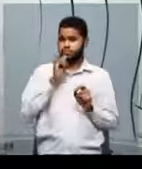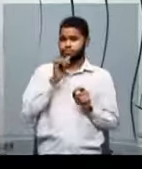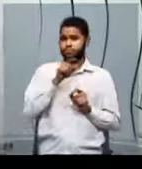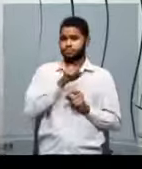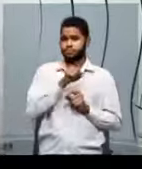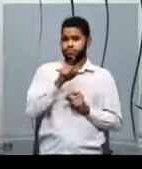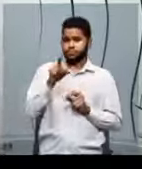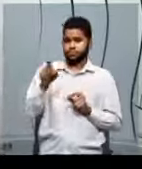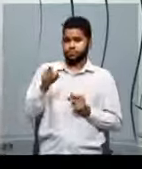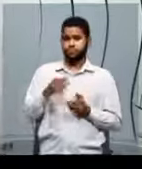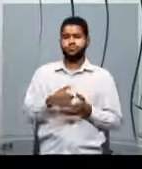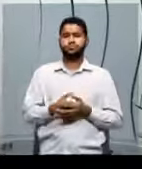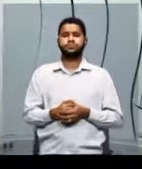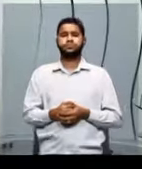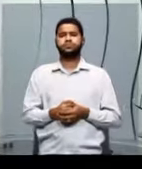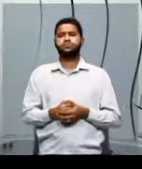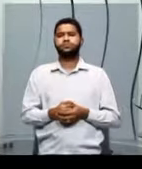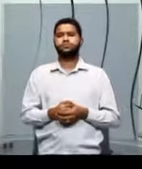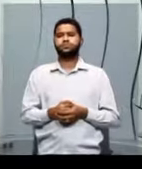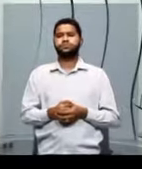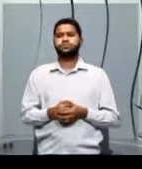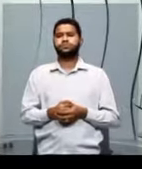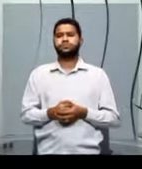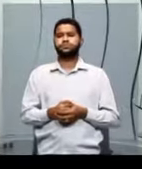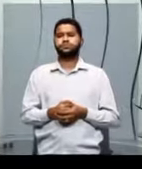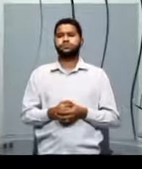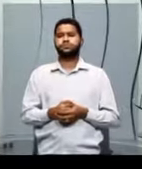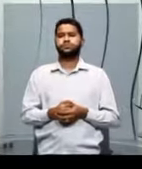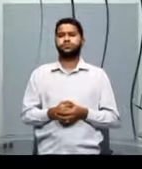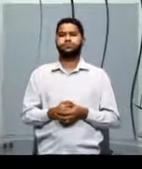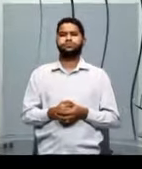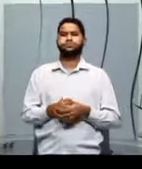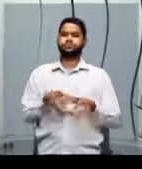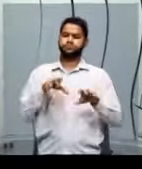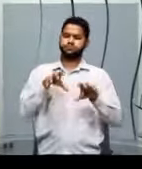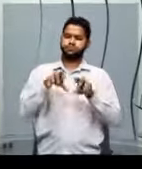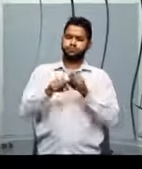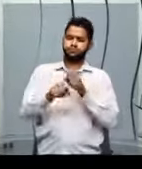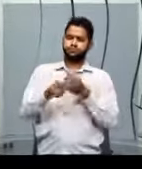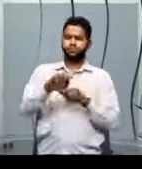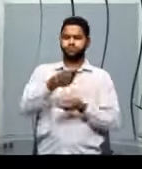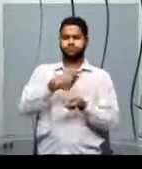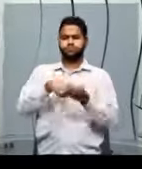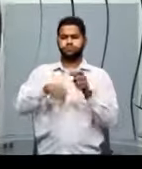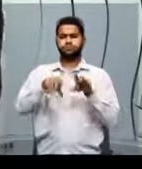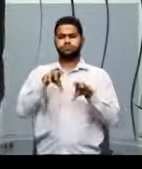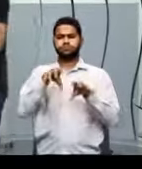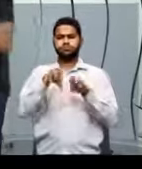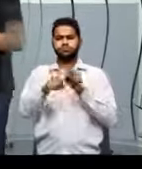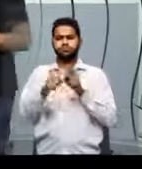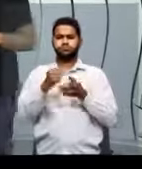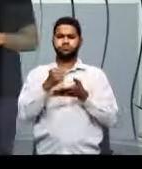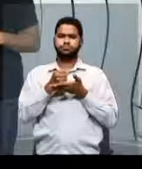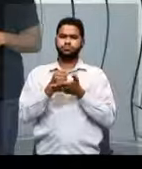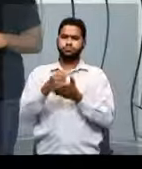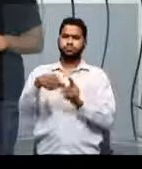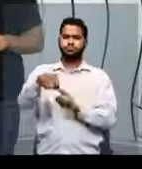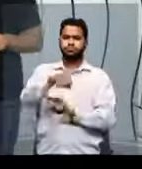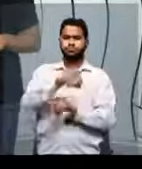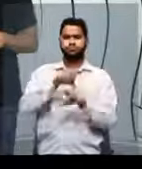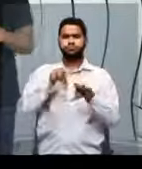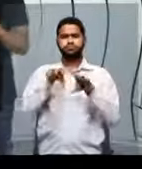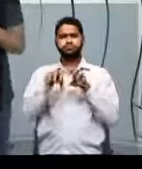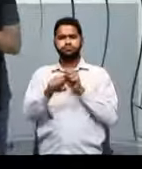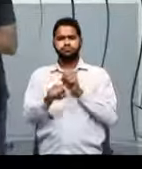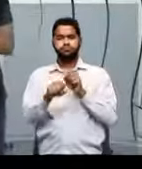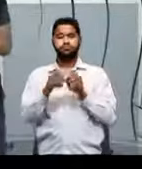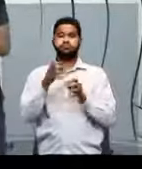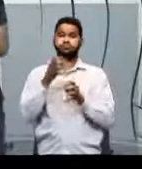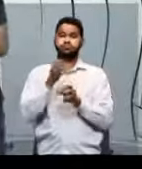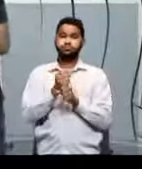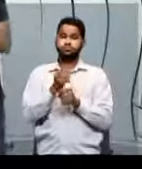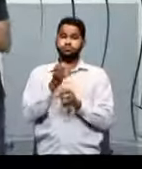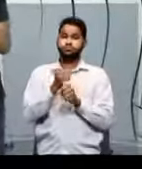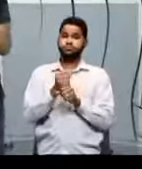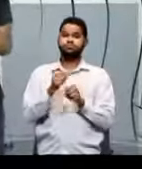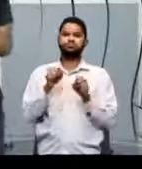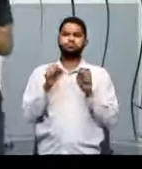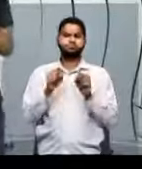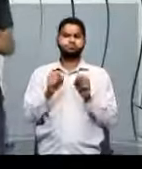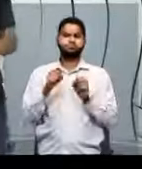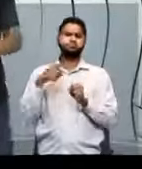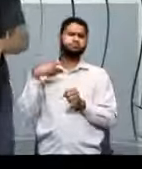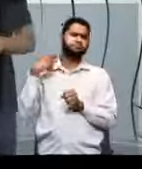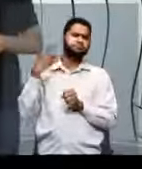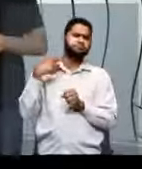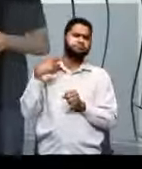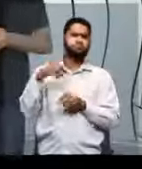você se forma em administração, serviço social, contabilidade, isso também pode incluir direito,